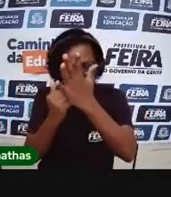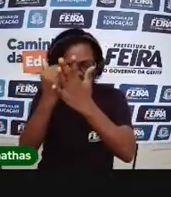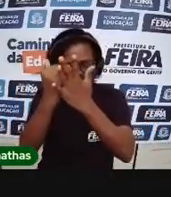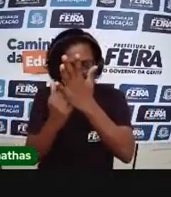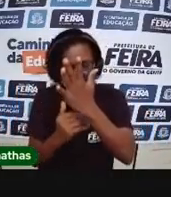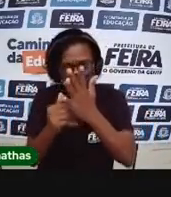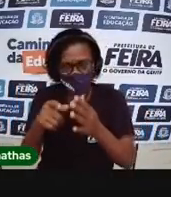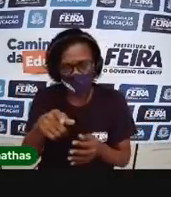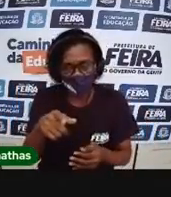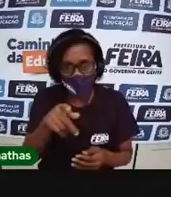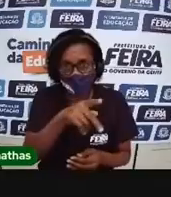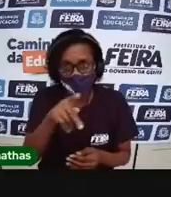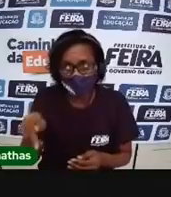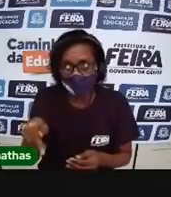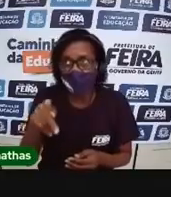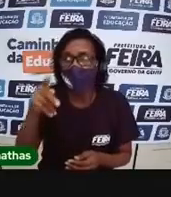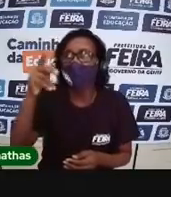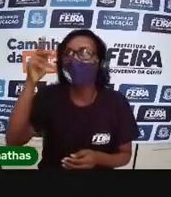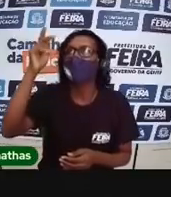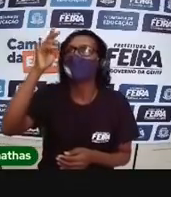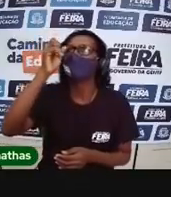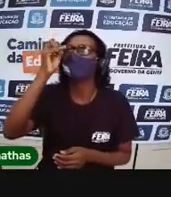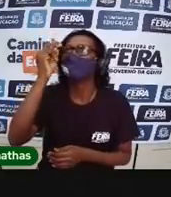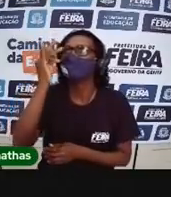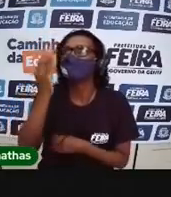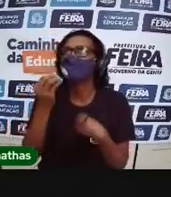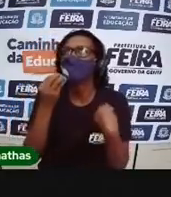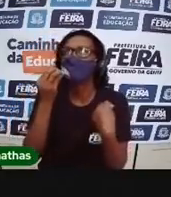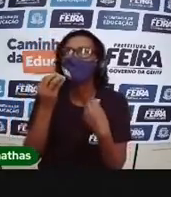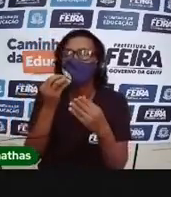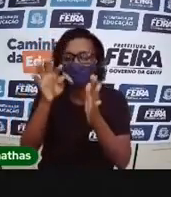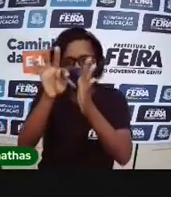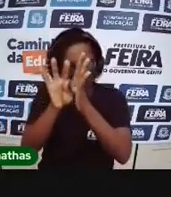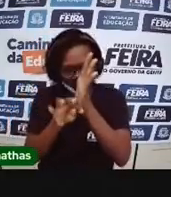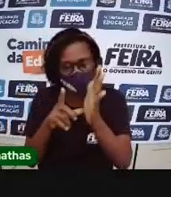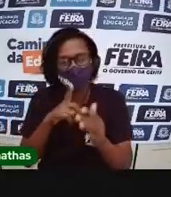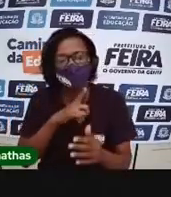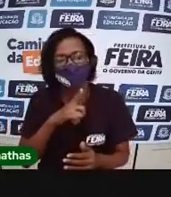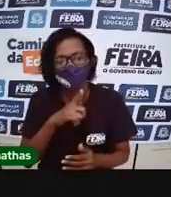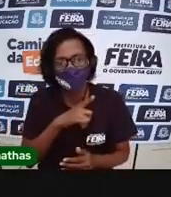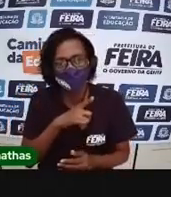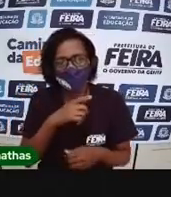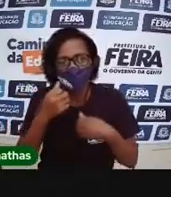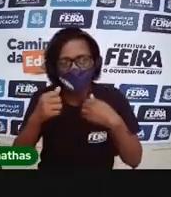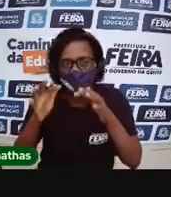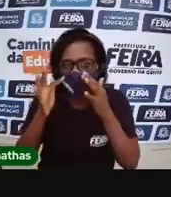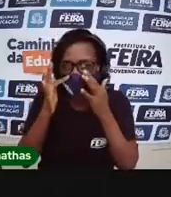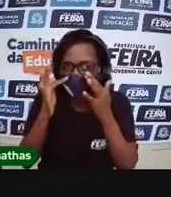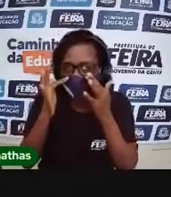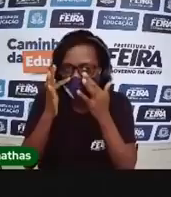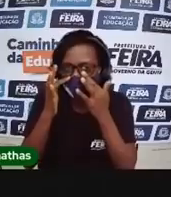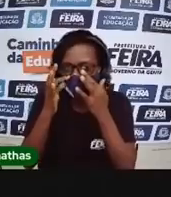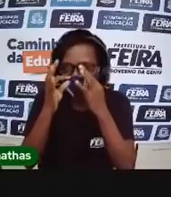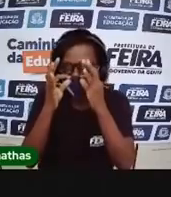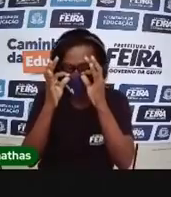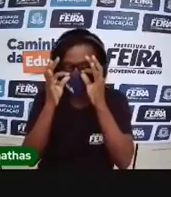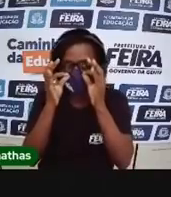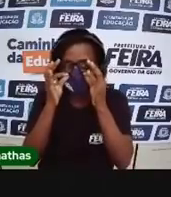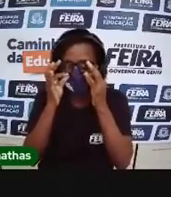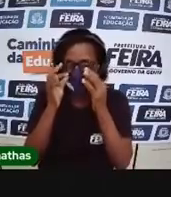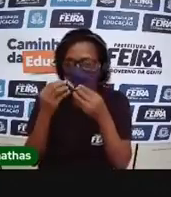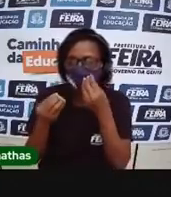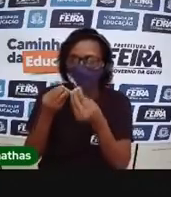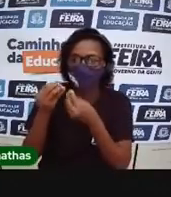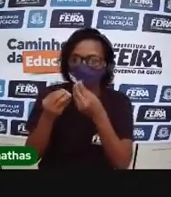A pró explicou, foi, e tem no texto também. Então, você vai tirar, ó, de